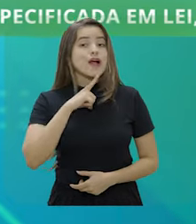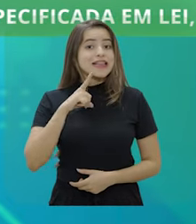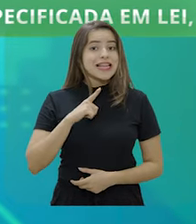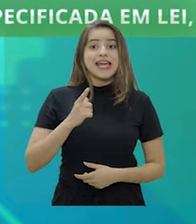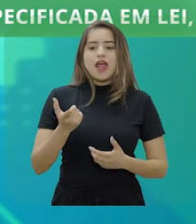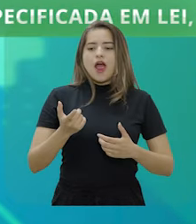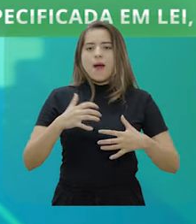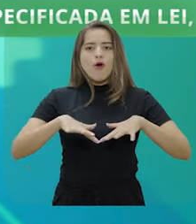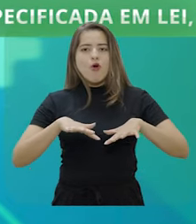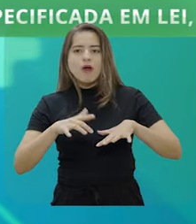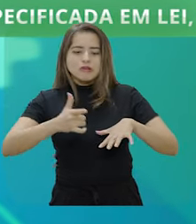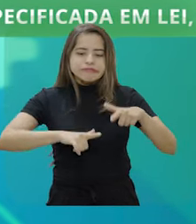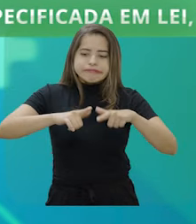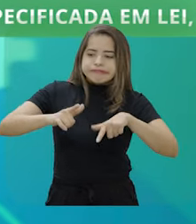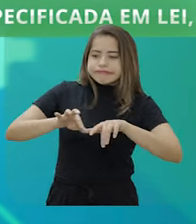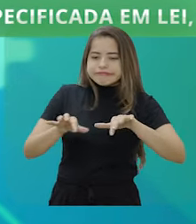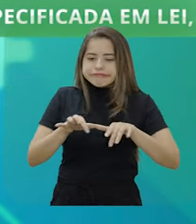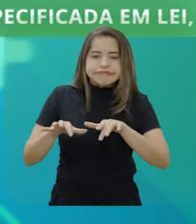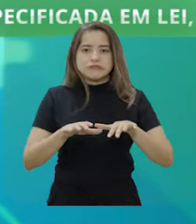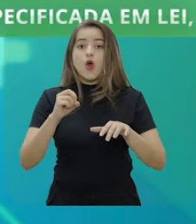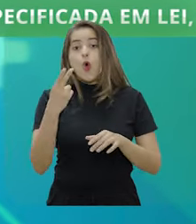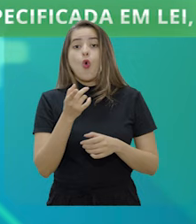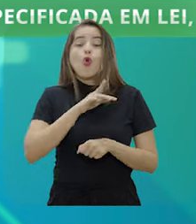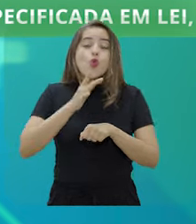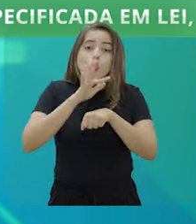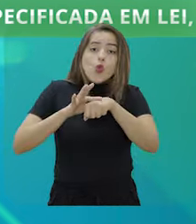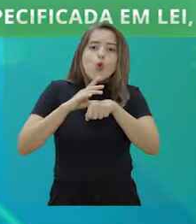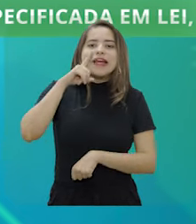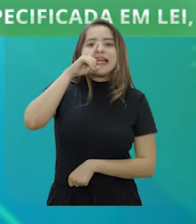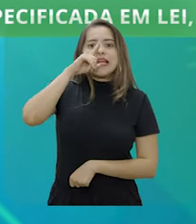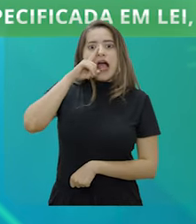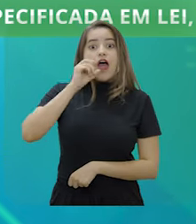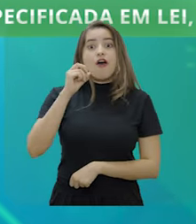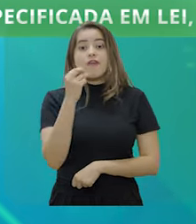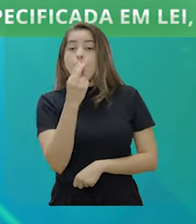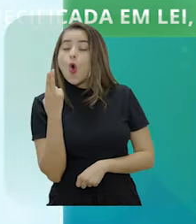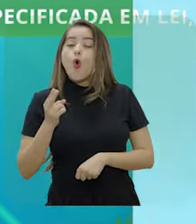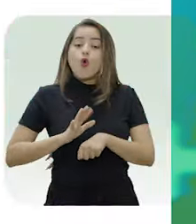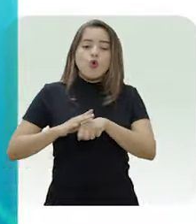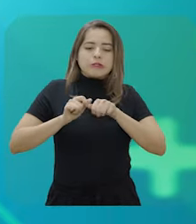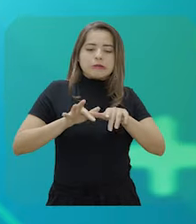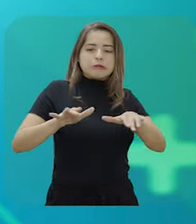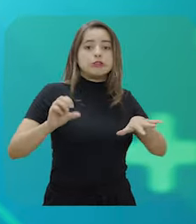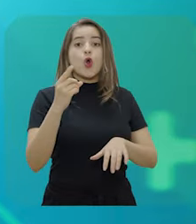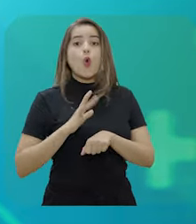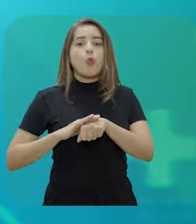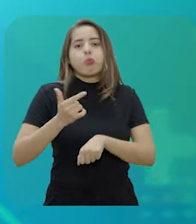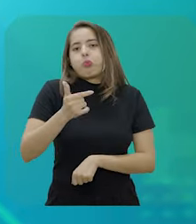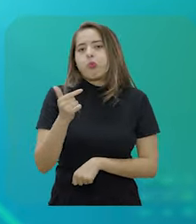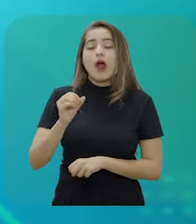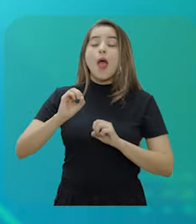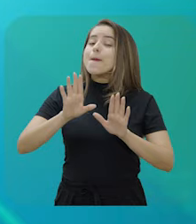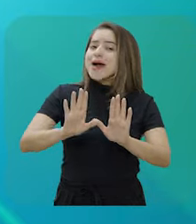moléstia profissional ou doença grave contagiosa ou incurável especificada em lei, podendo esse